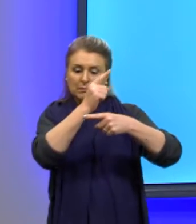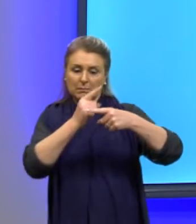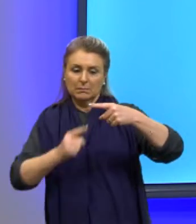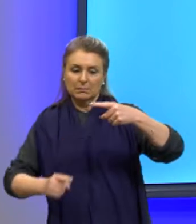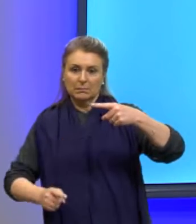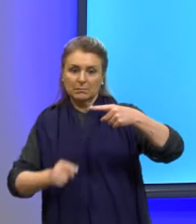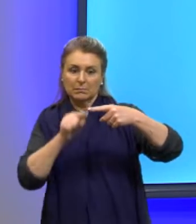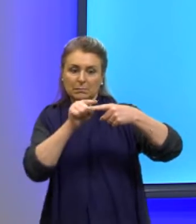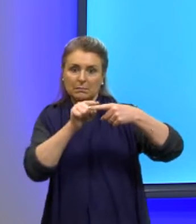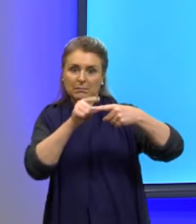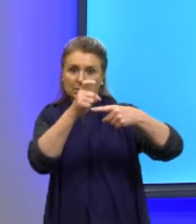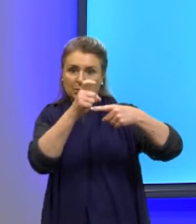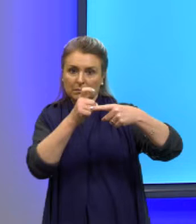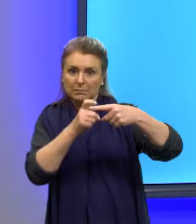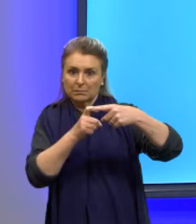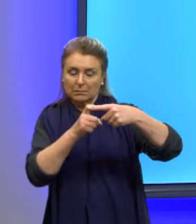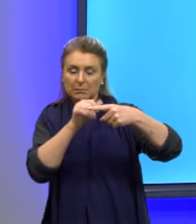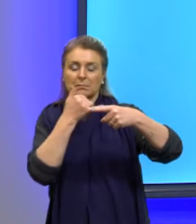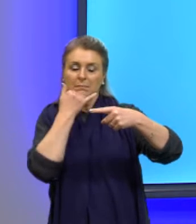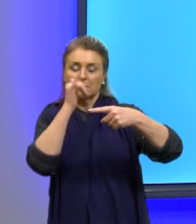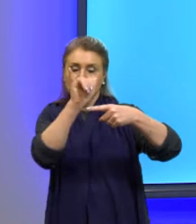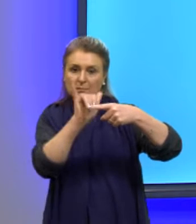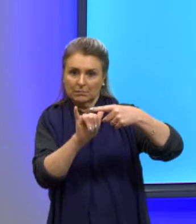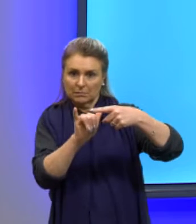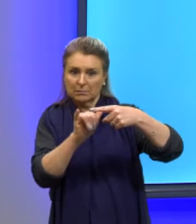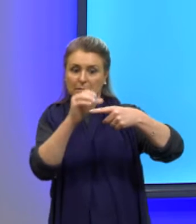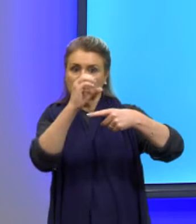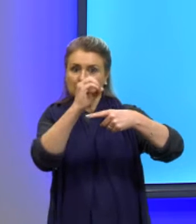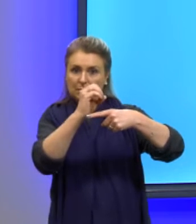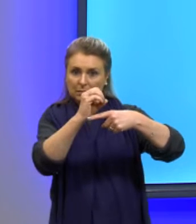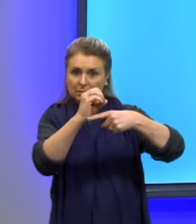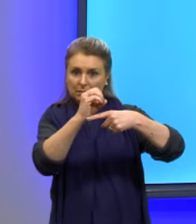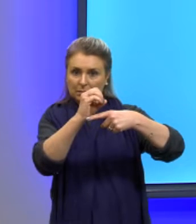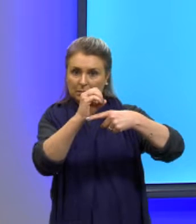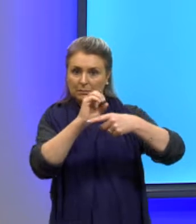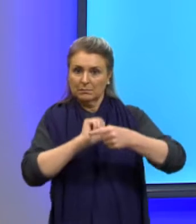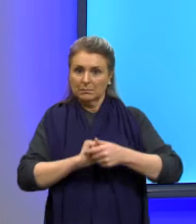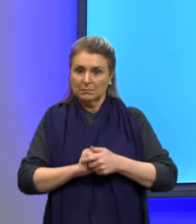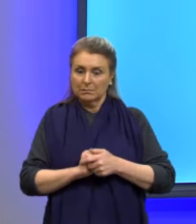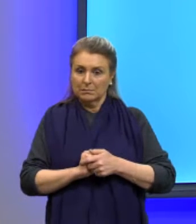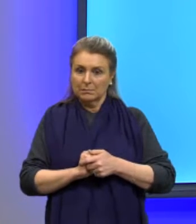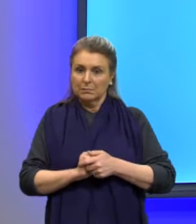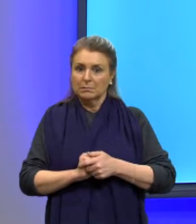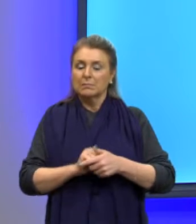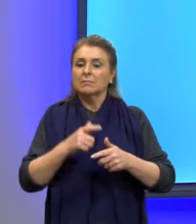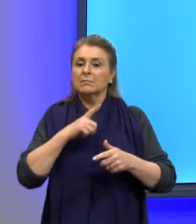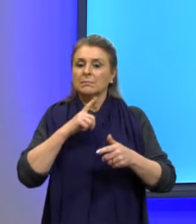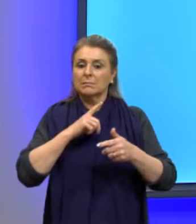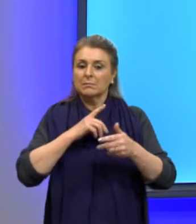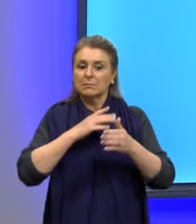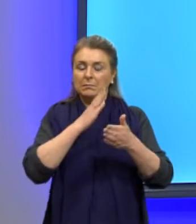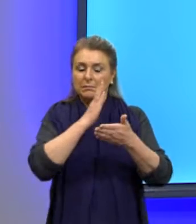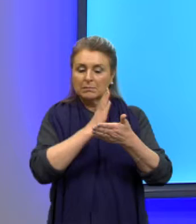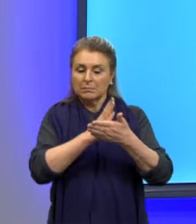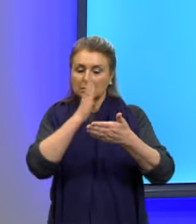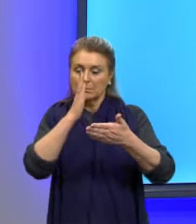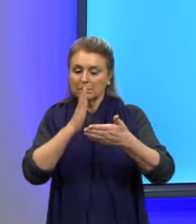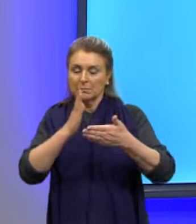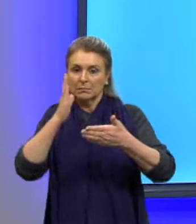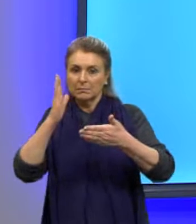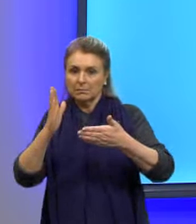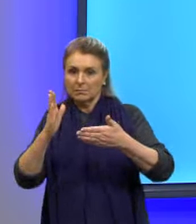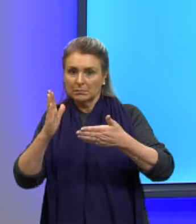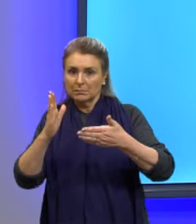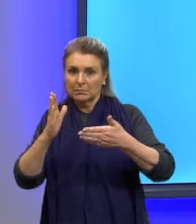ponto zero e C. Zero para X e C para Y. E as intersecções lá no meu